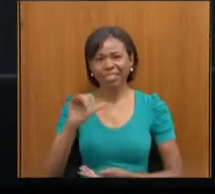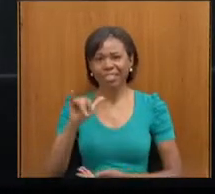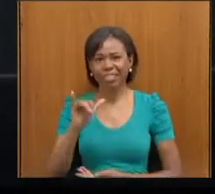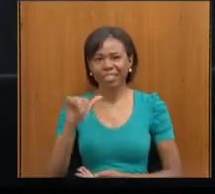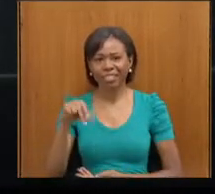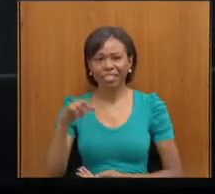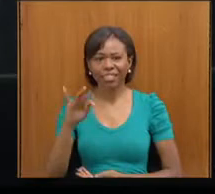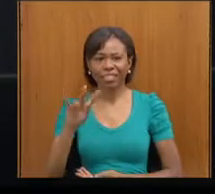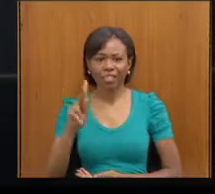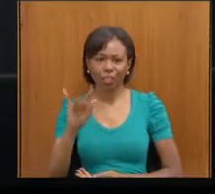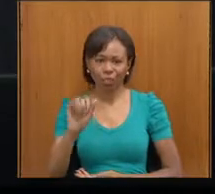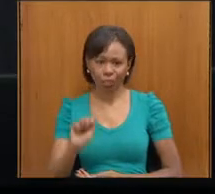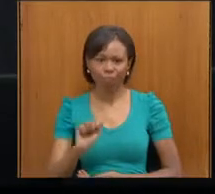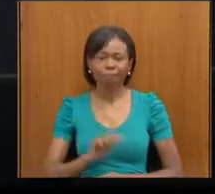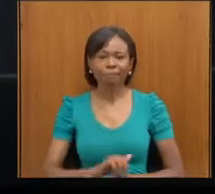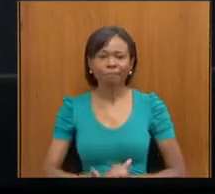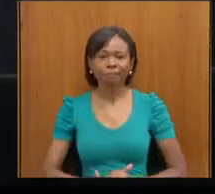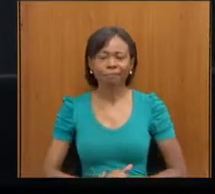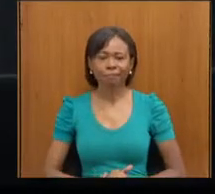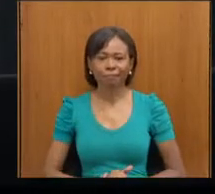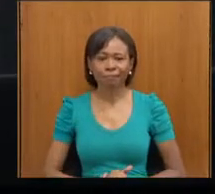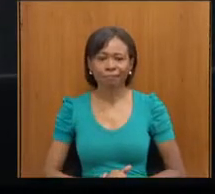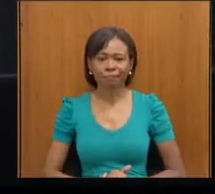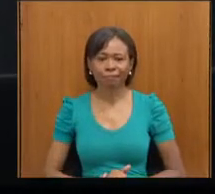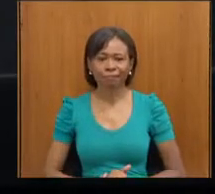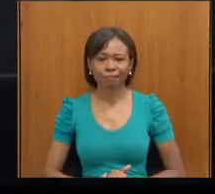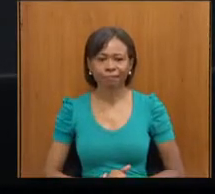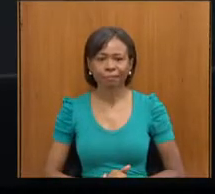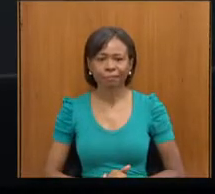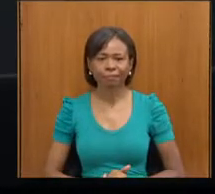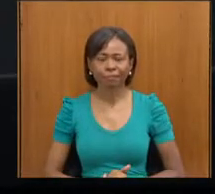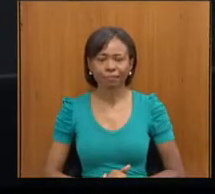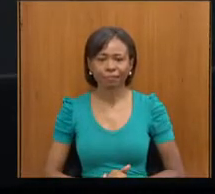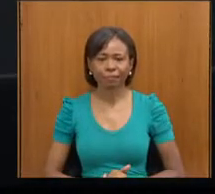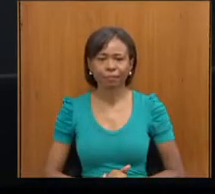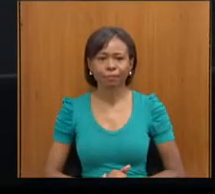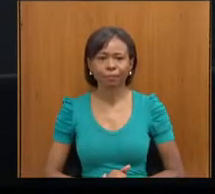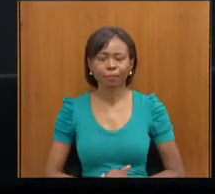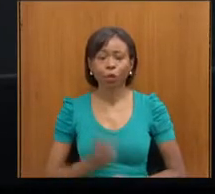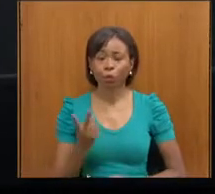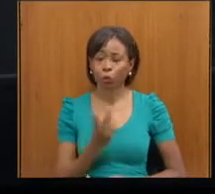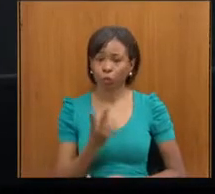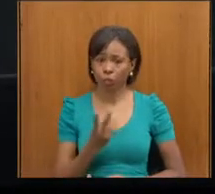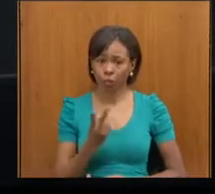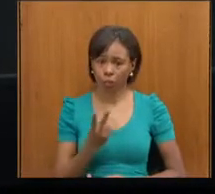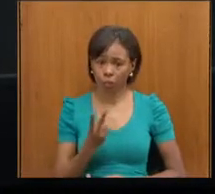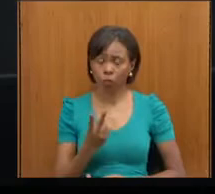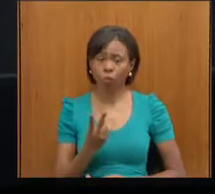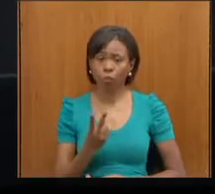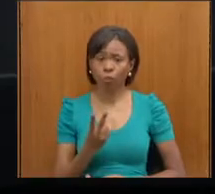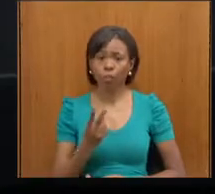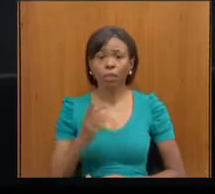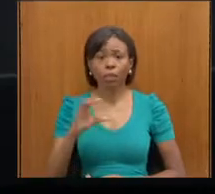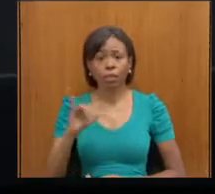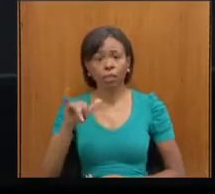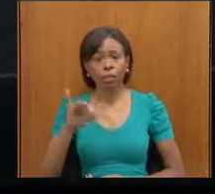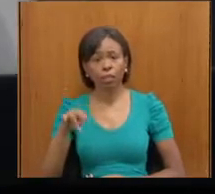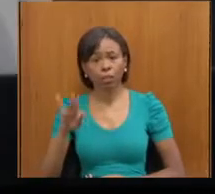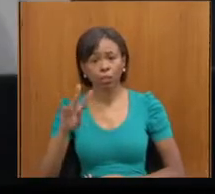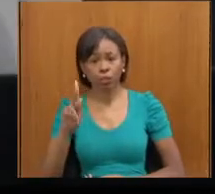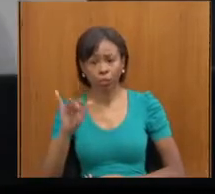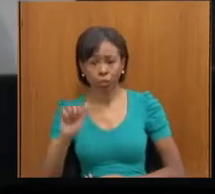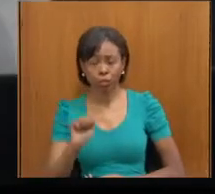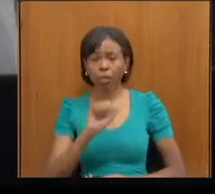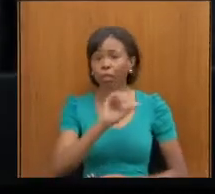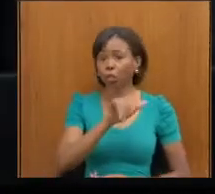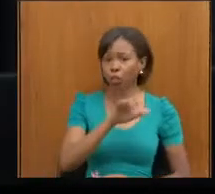Muita alegria. Você, José Savieto, que compõe, são membros da Azateia, essa associação que tem sido